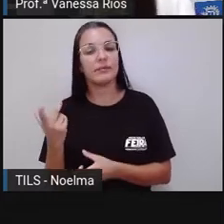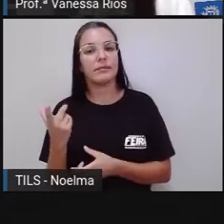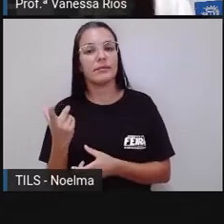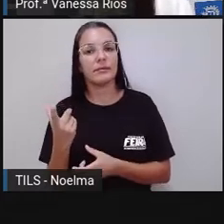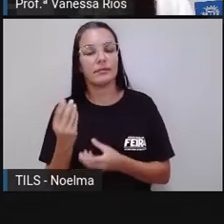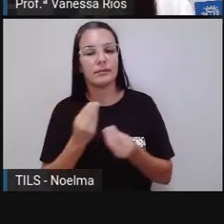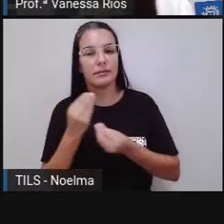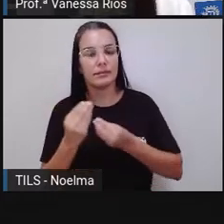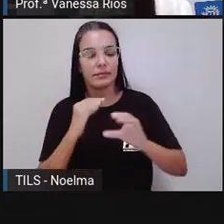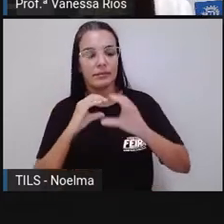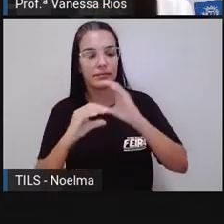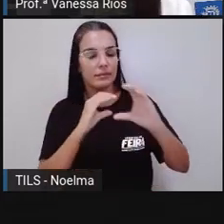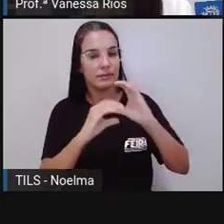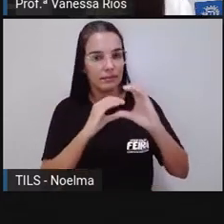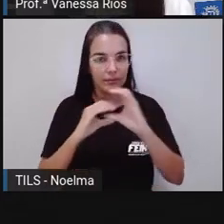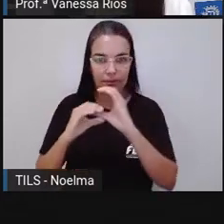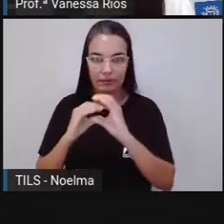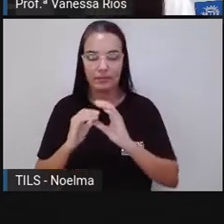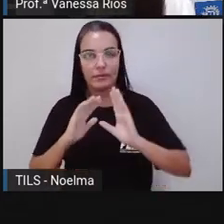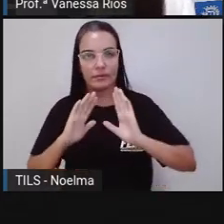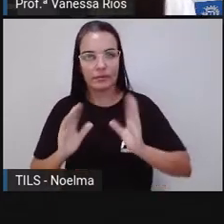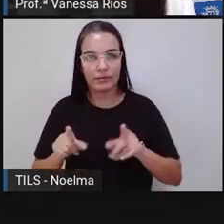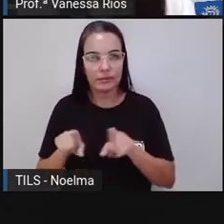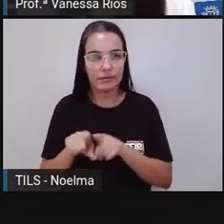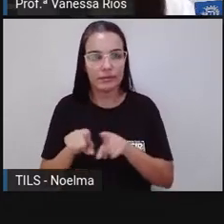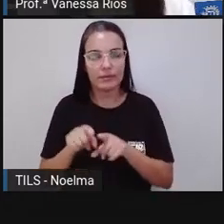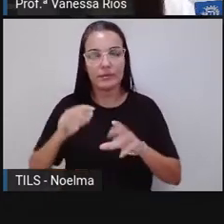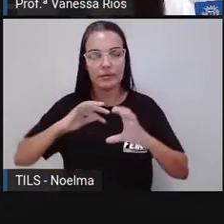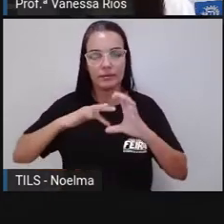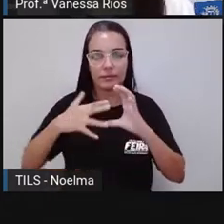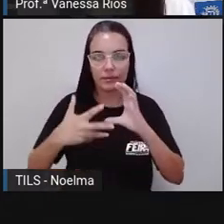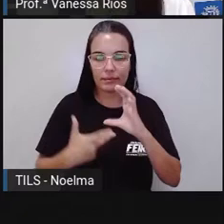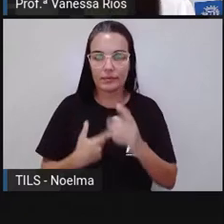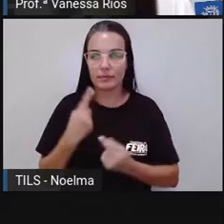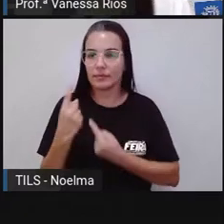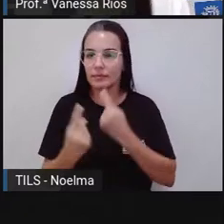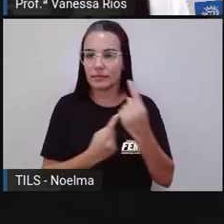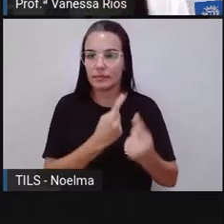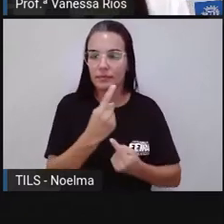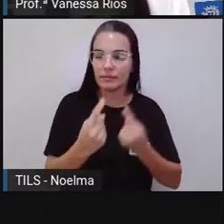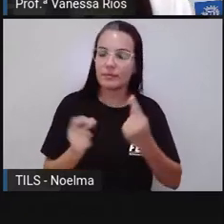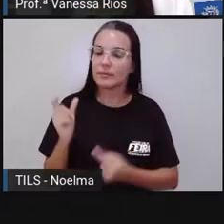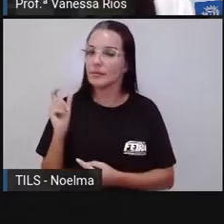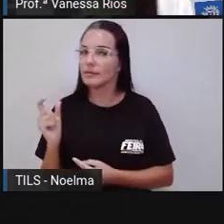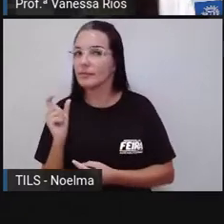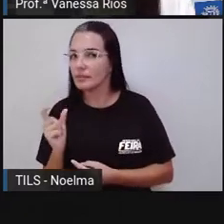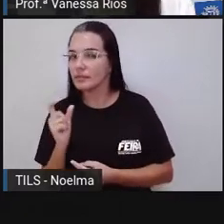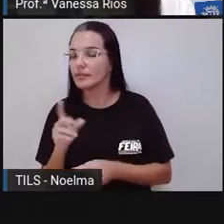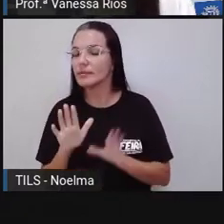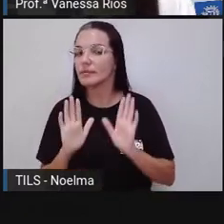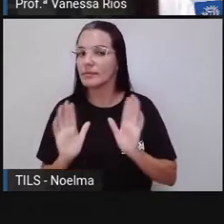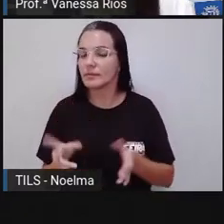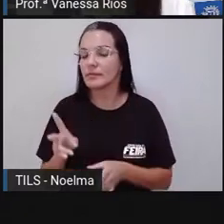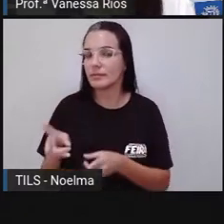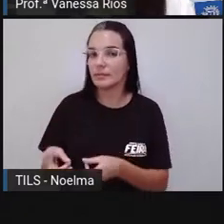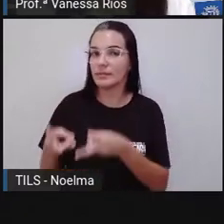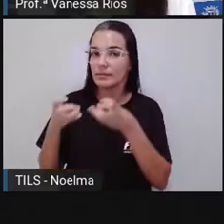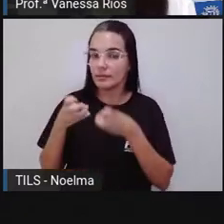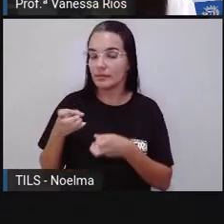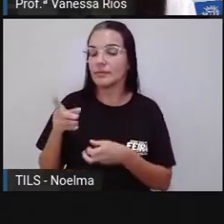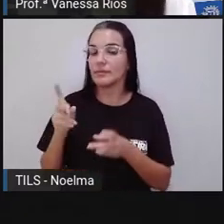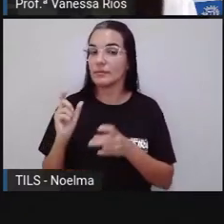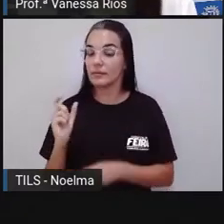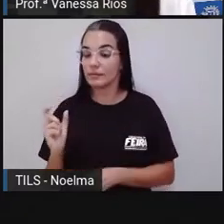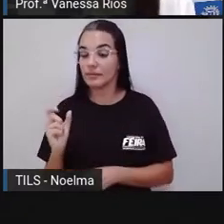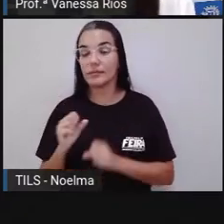a gente já estudou sobre a classificação de algumas palavras, já percebeu que as palavras, elas podem